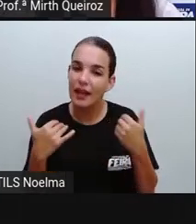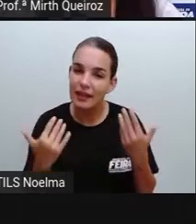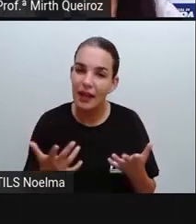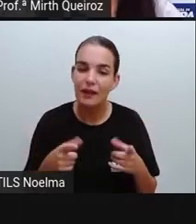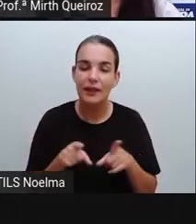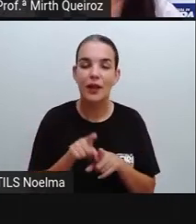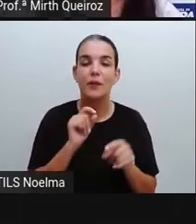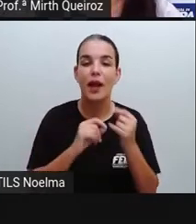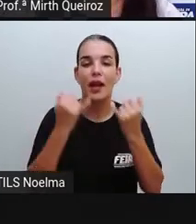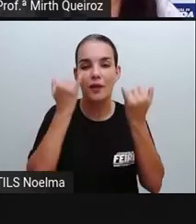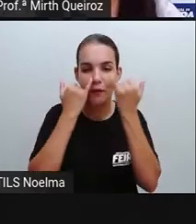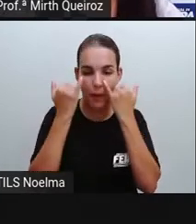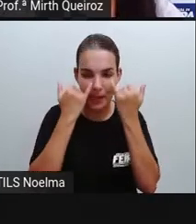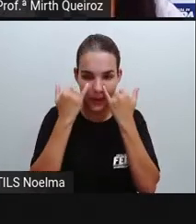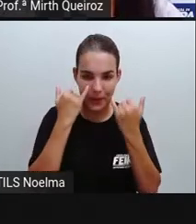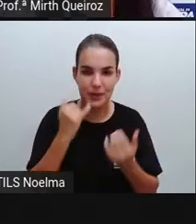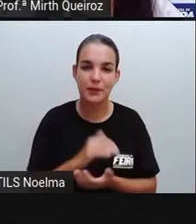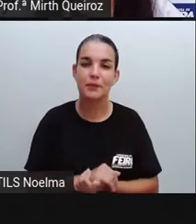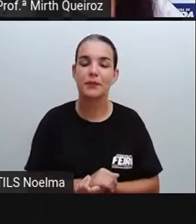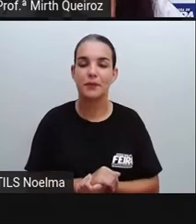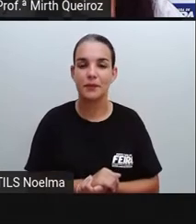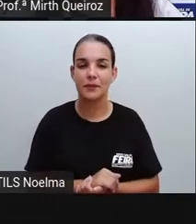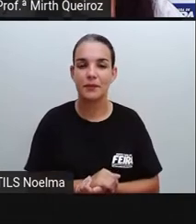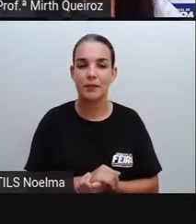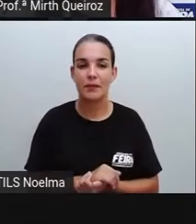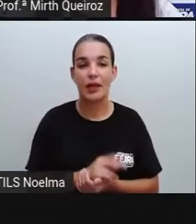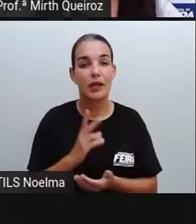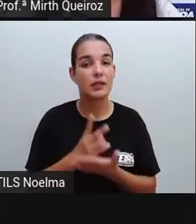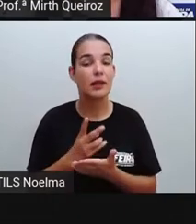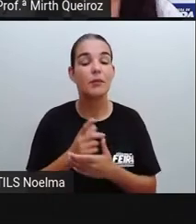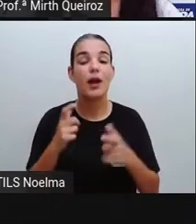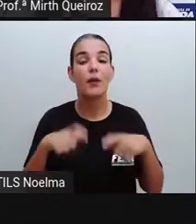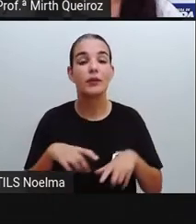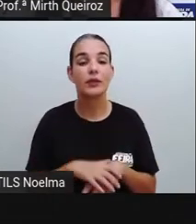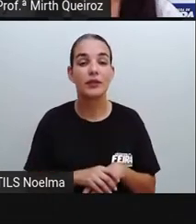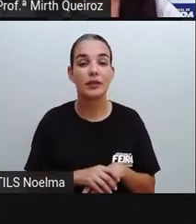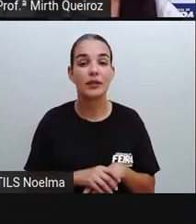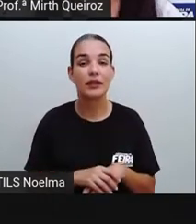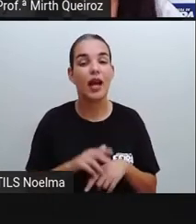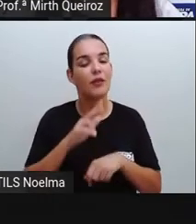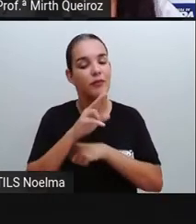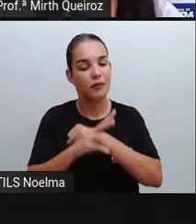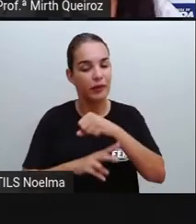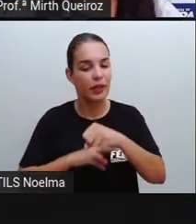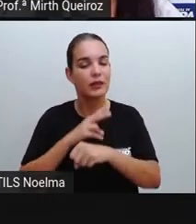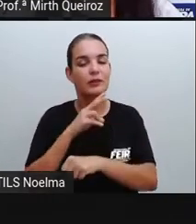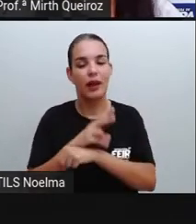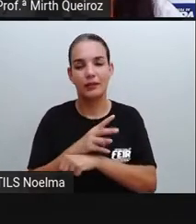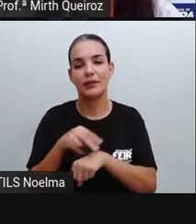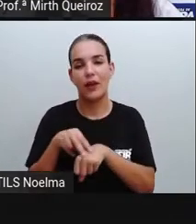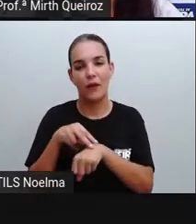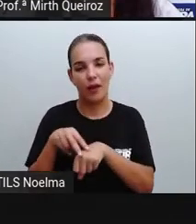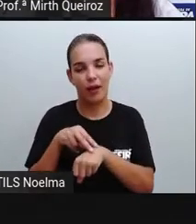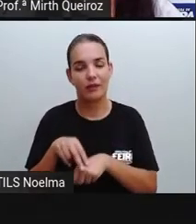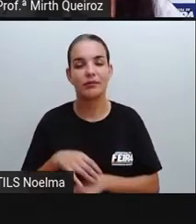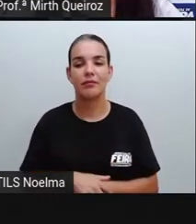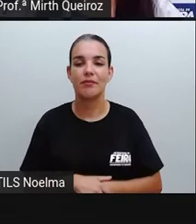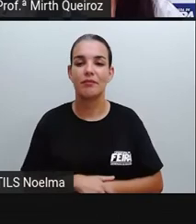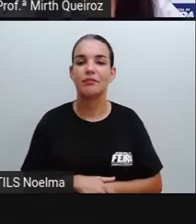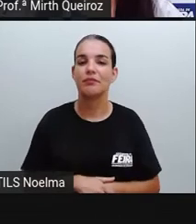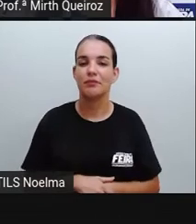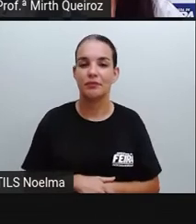essas perguntas. Geralmente vai estar presente em quê? Em páginas, né? Virtuais, neste caso.